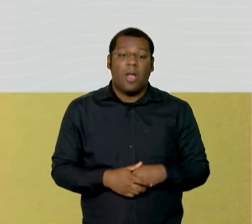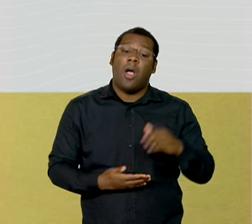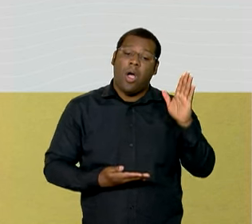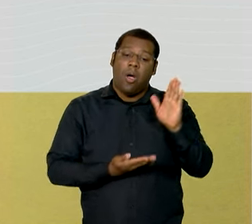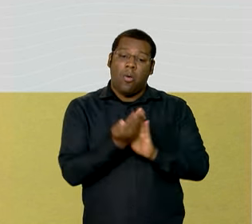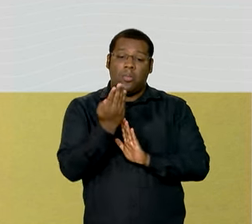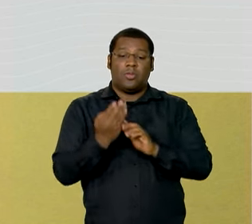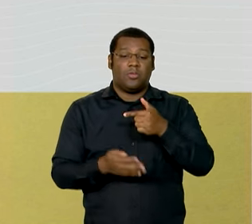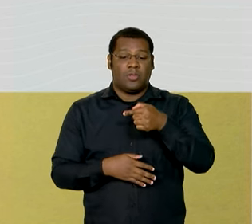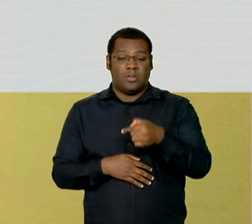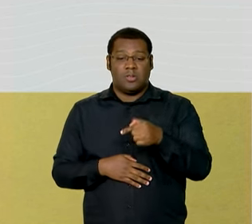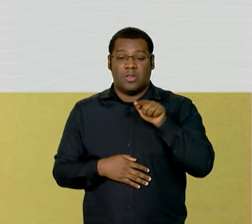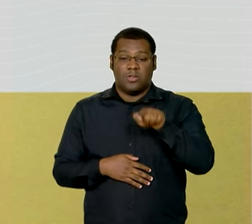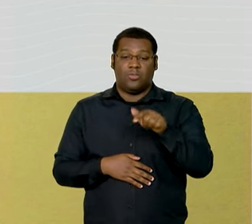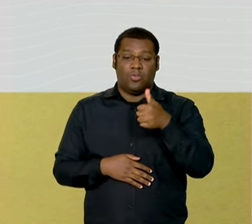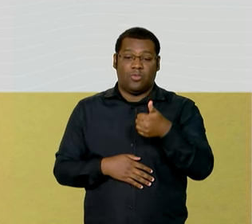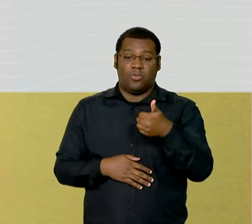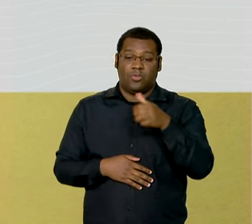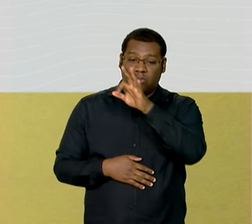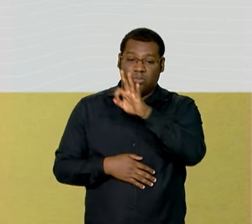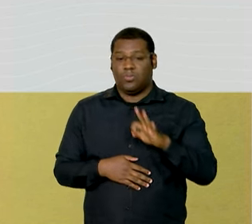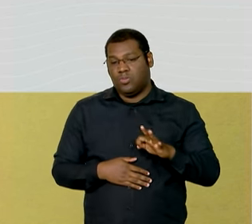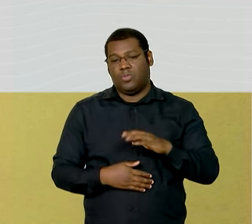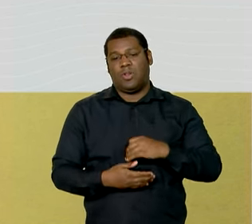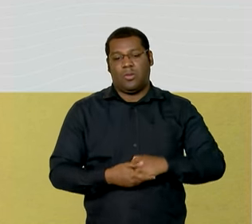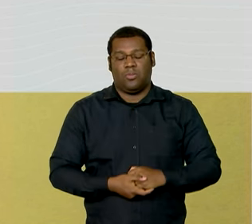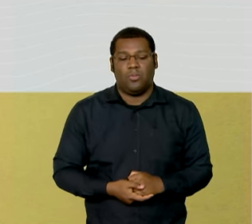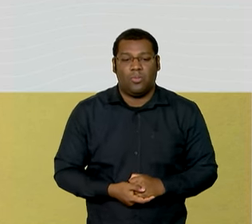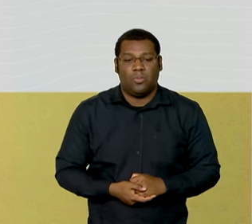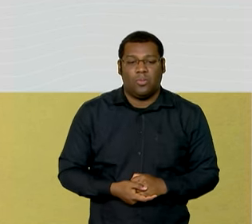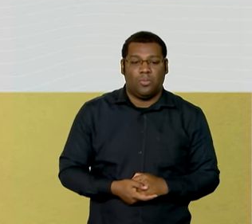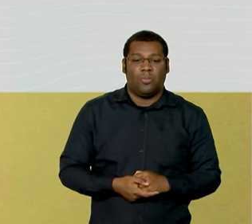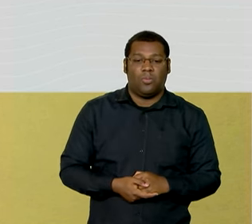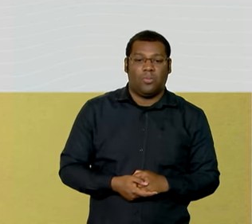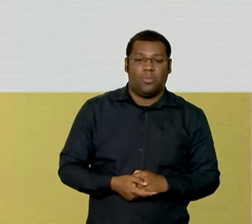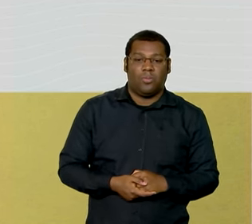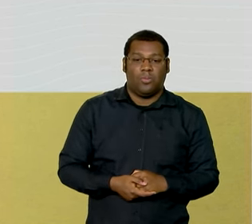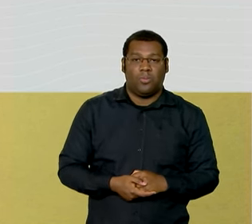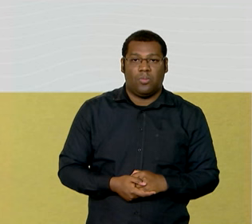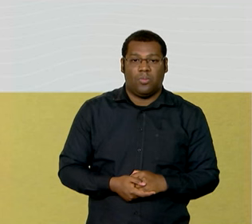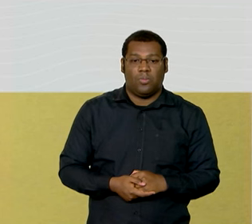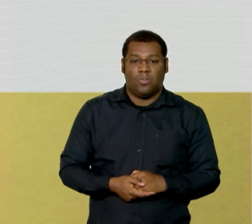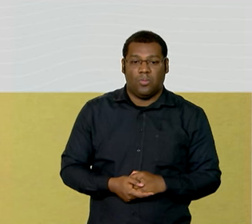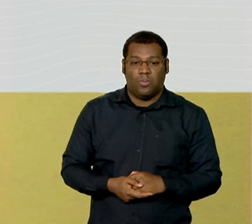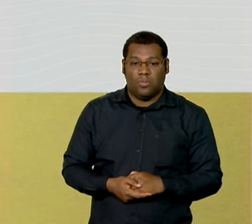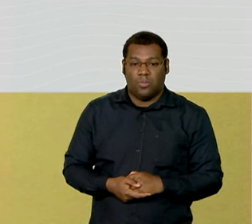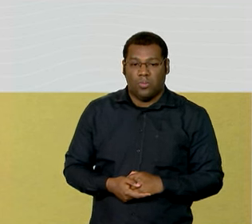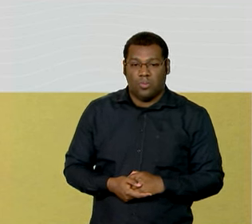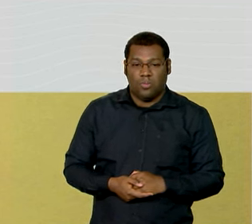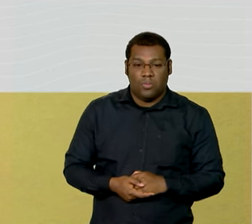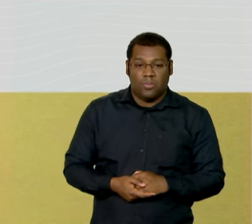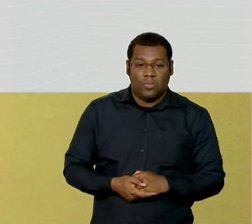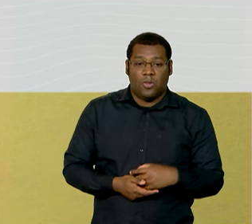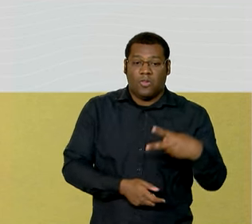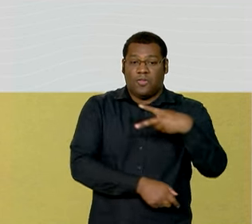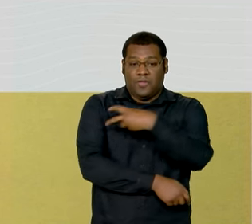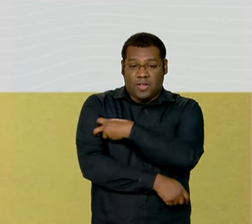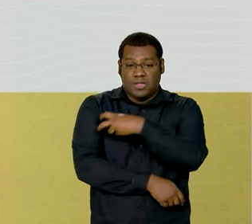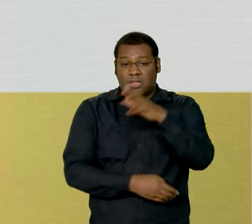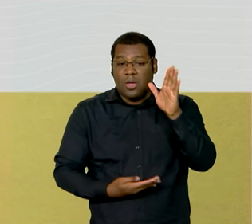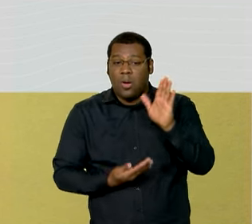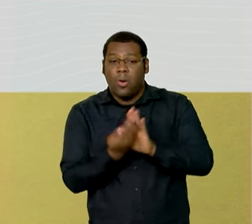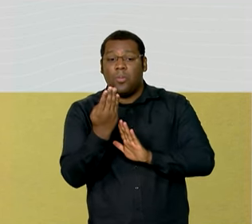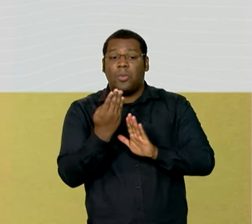foi de 7,1 pontos percentuais, sendo que, nacionalmente, a que mais cresceu em cobertura foi o